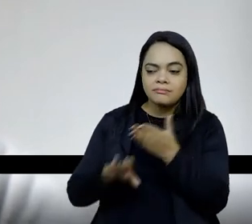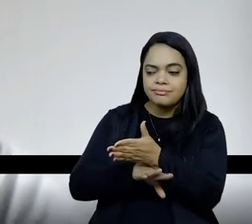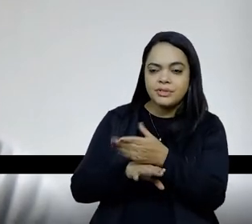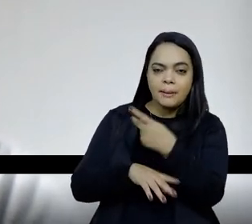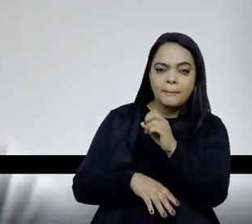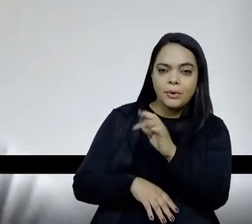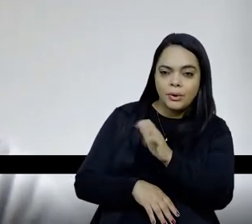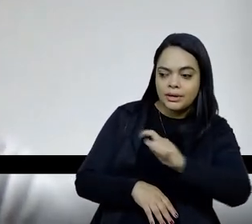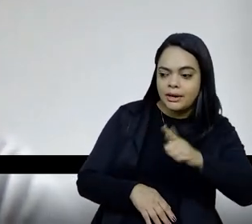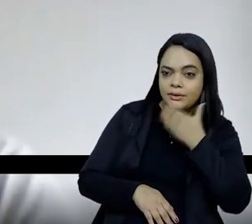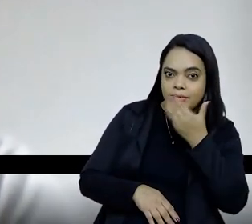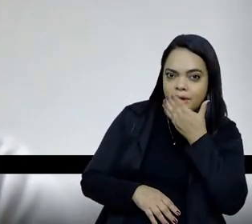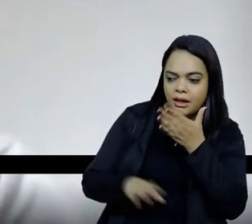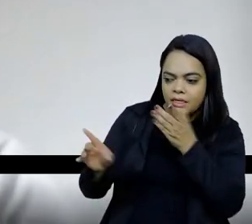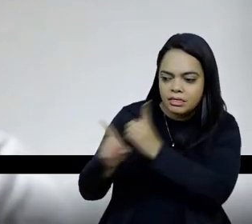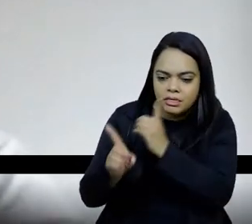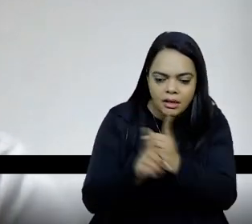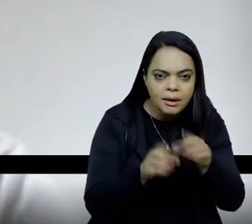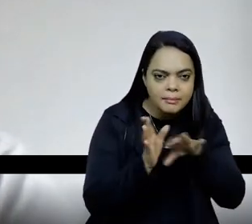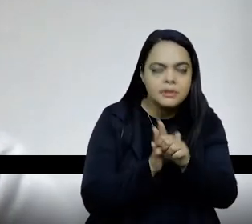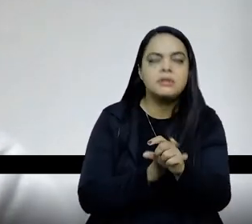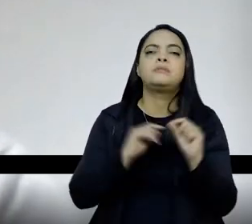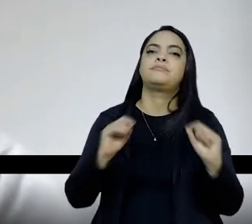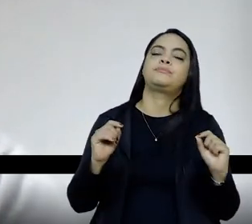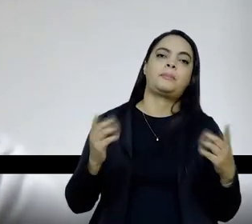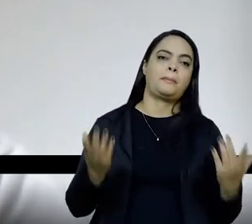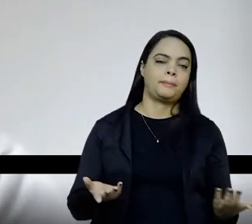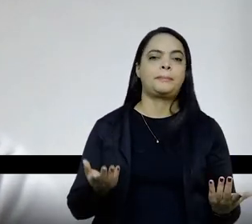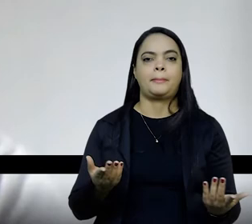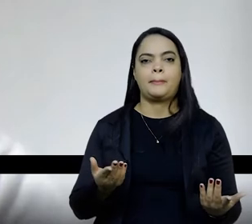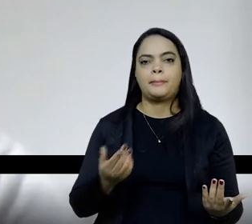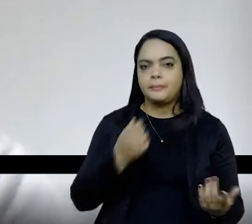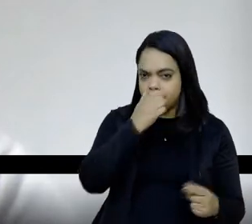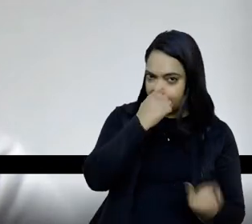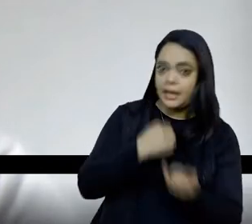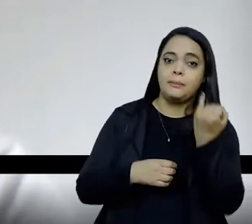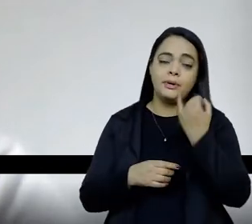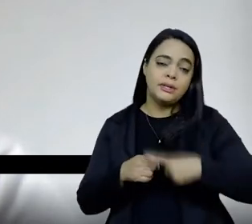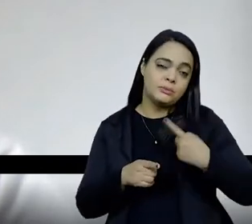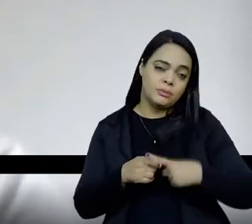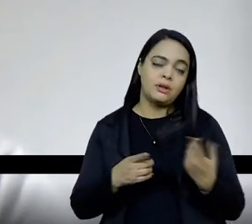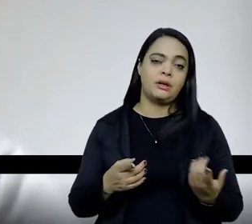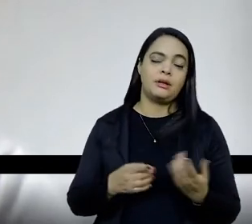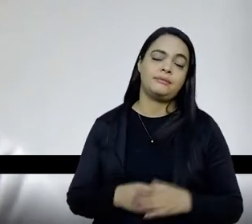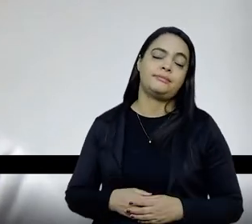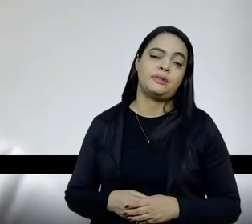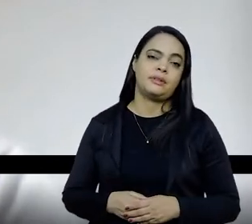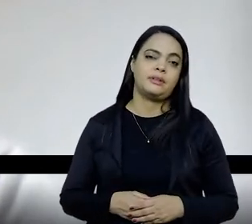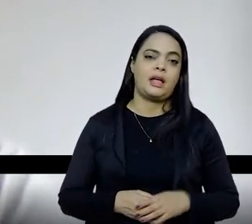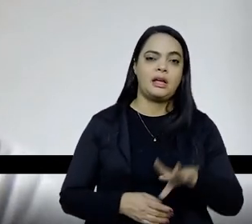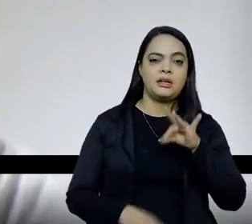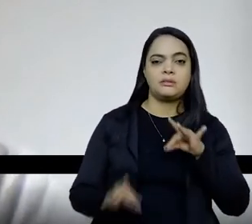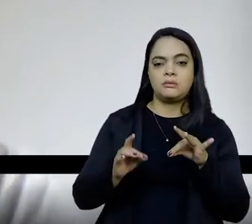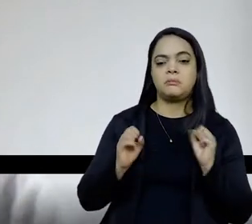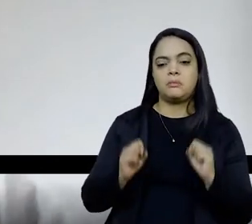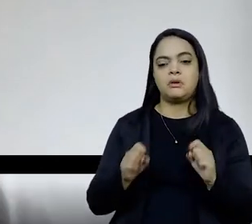se não, imediata, a posteriori, porque a escolha também pode ser problematizada a posteriori,